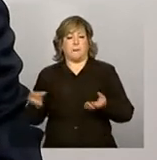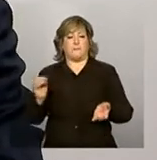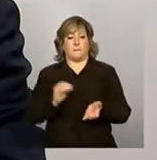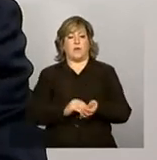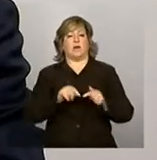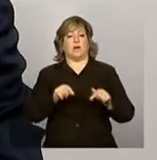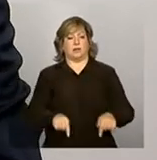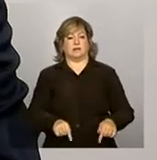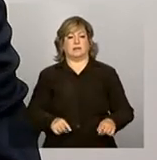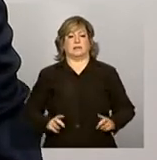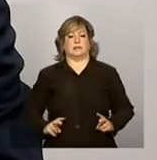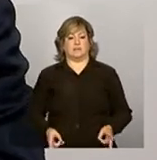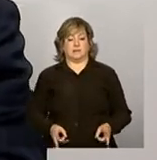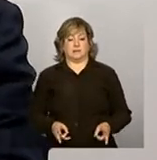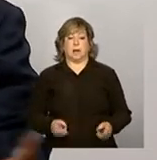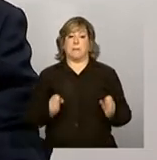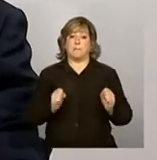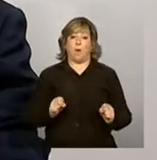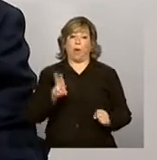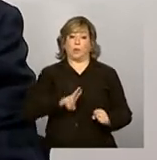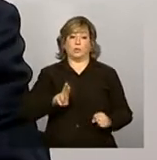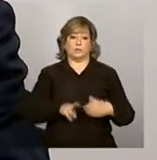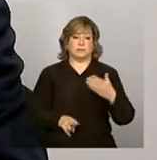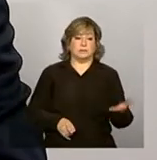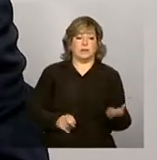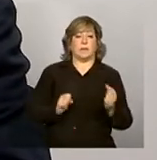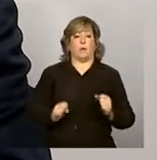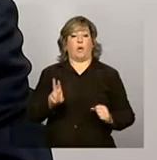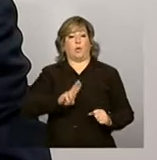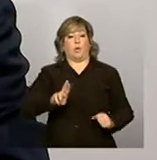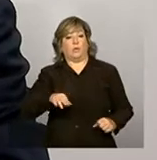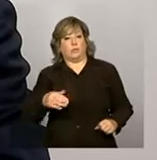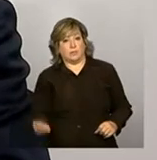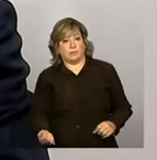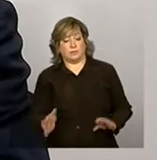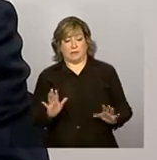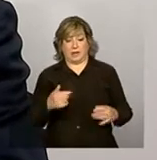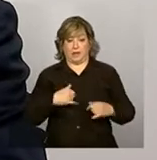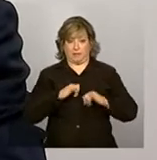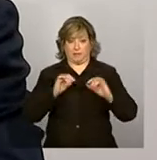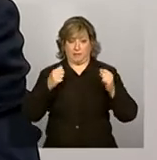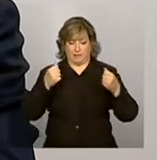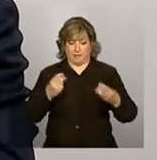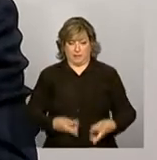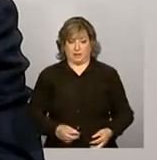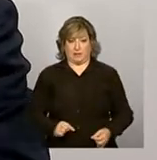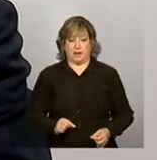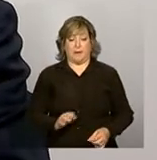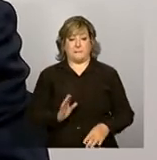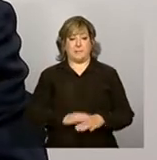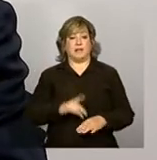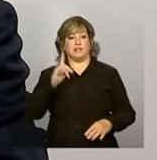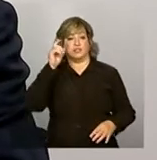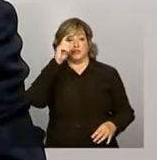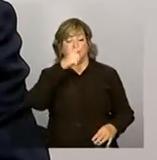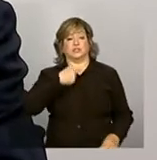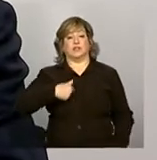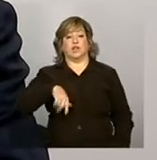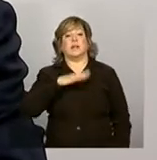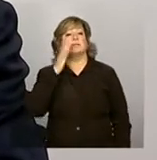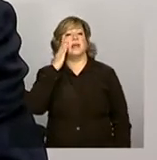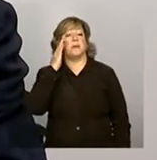de dúvida. Posso usar nisso? Posso usar naquilo? Eu diria, Lúcia, que é mais difícil nós sabermos no que